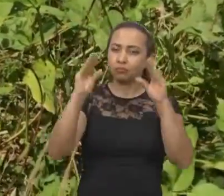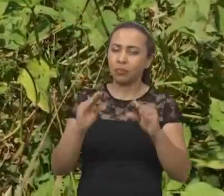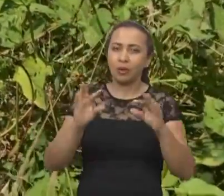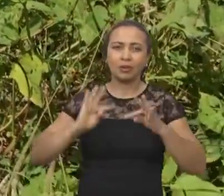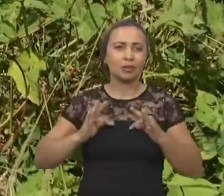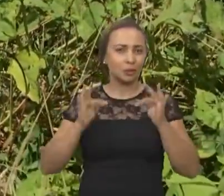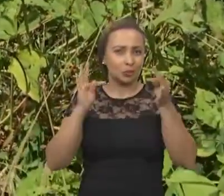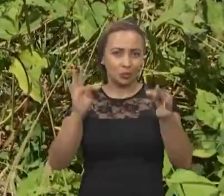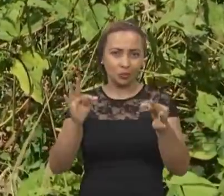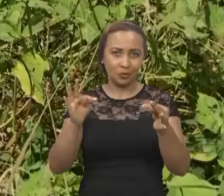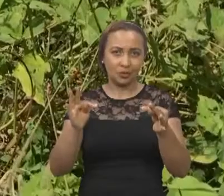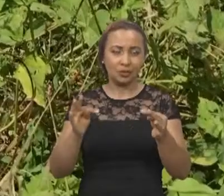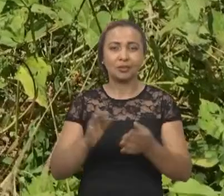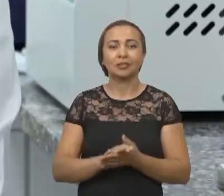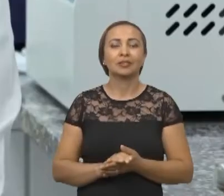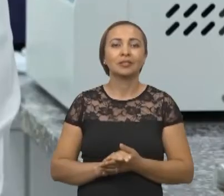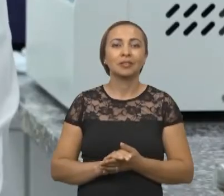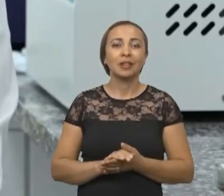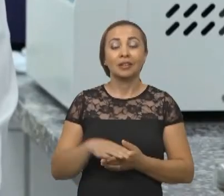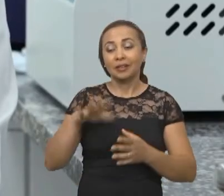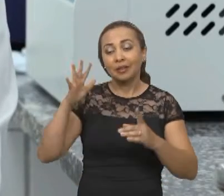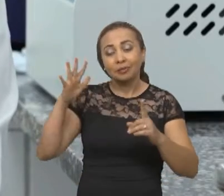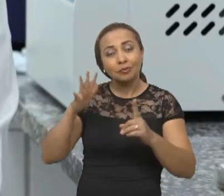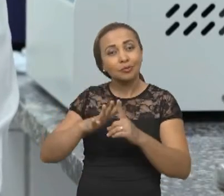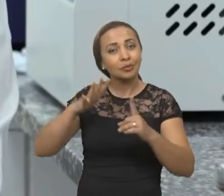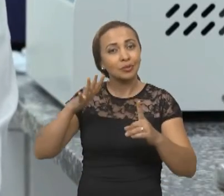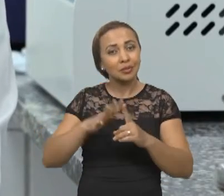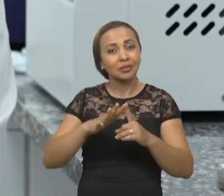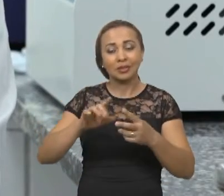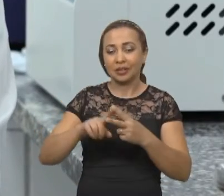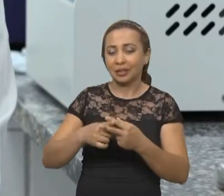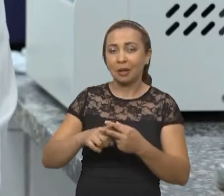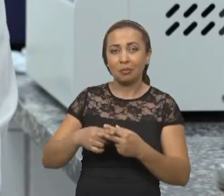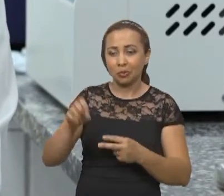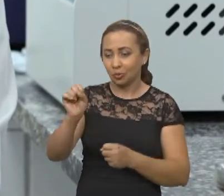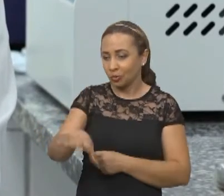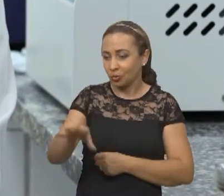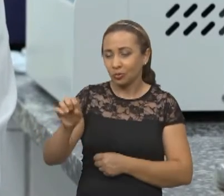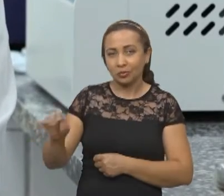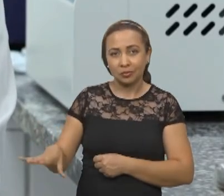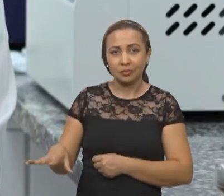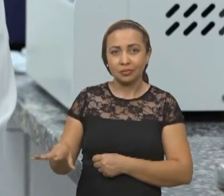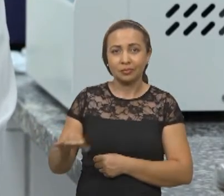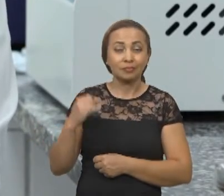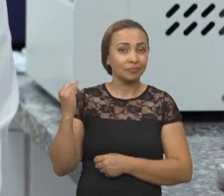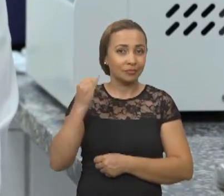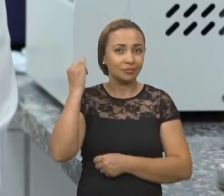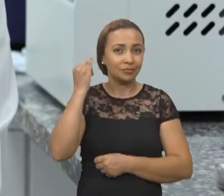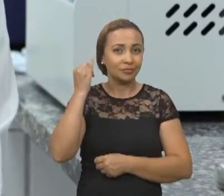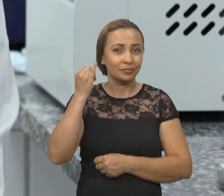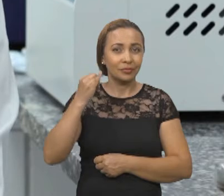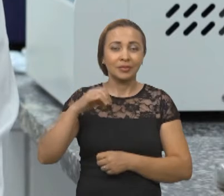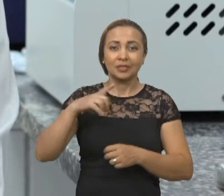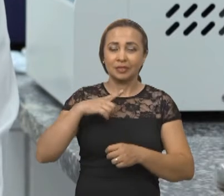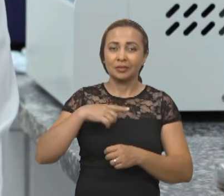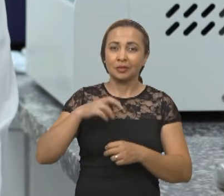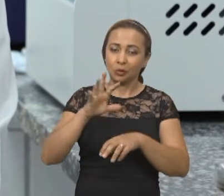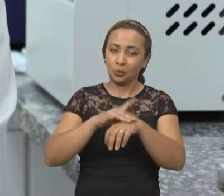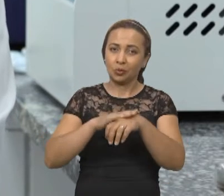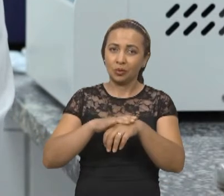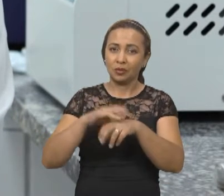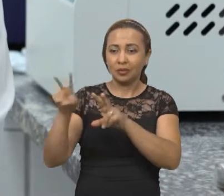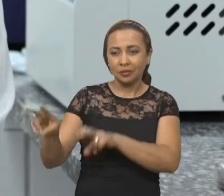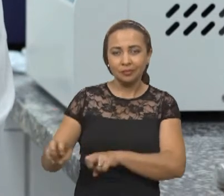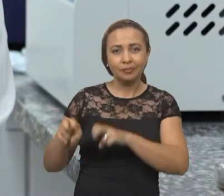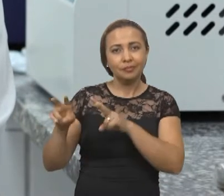então as interferências na produção dessa cultura principalmente pela incidência de doença no campo